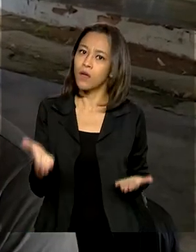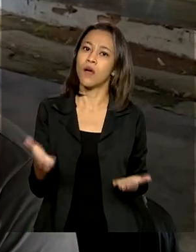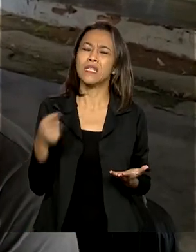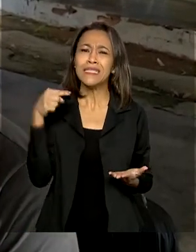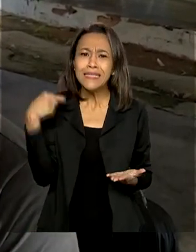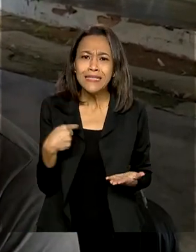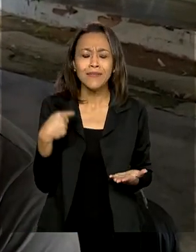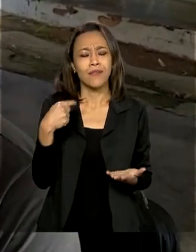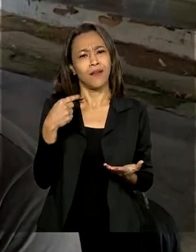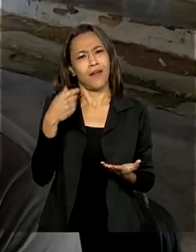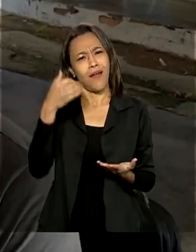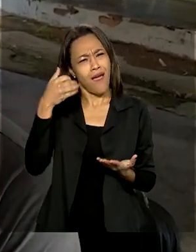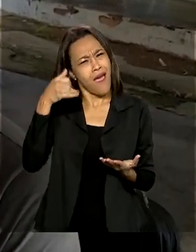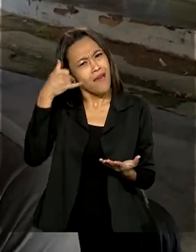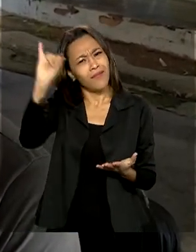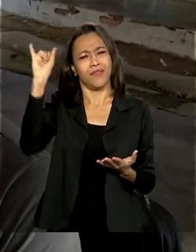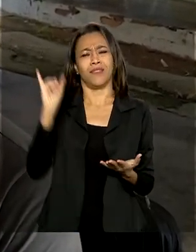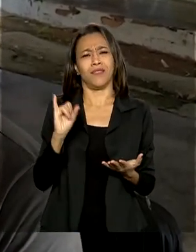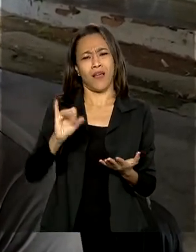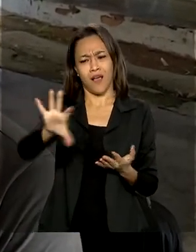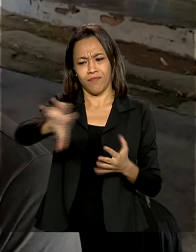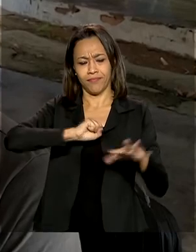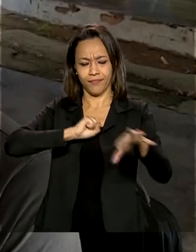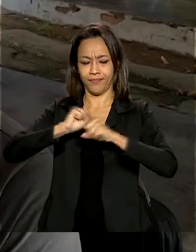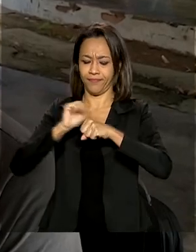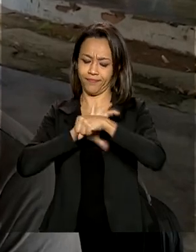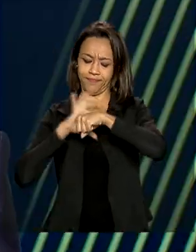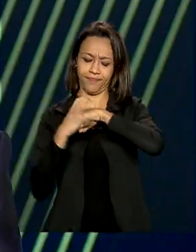evitar contágio dessa Covid.